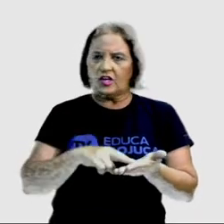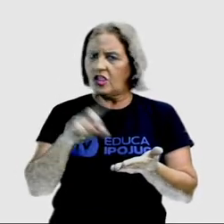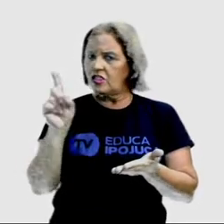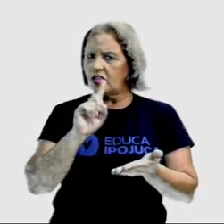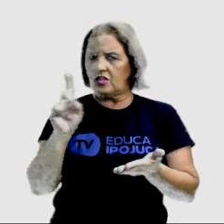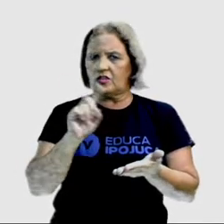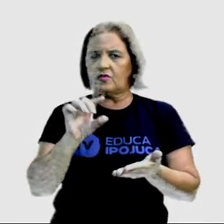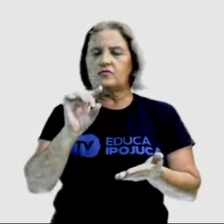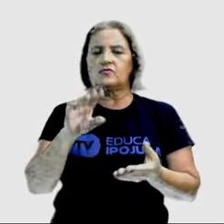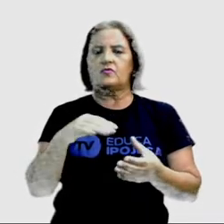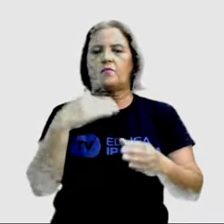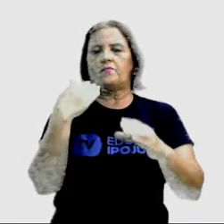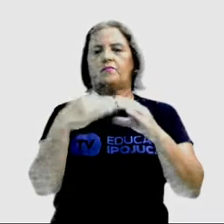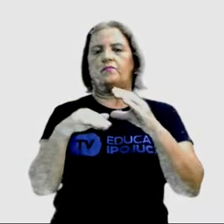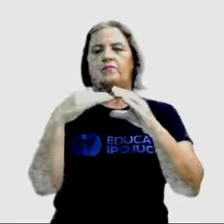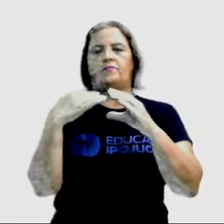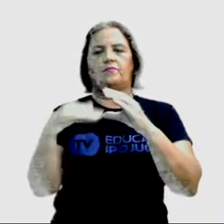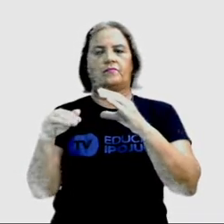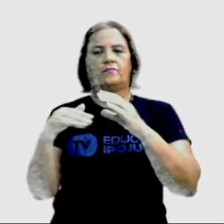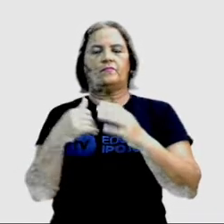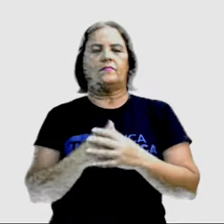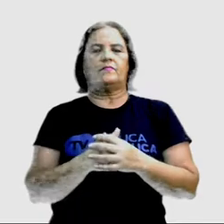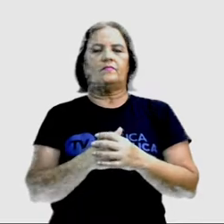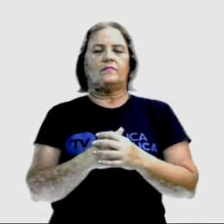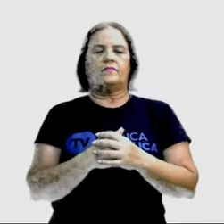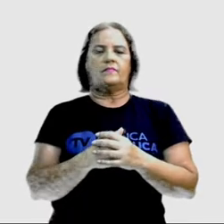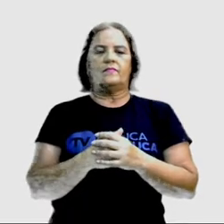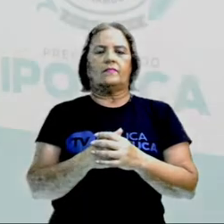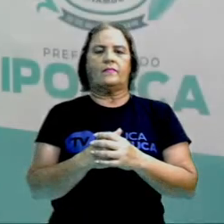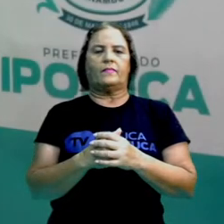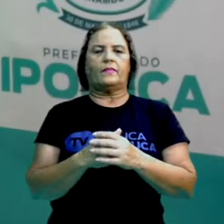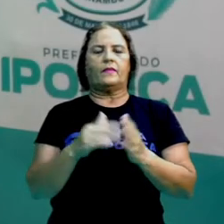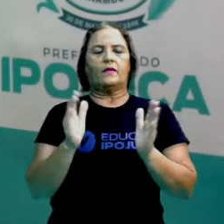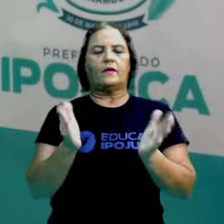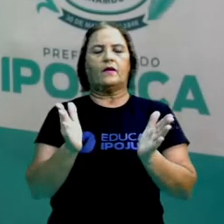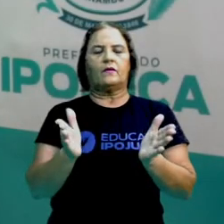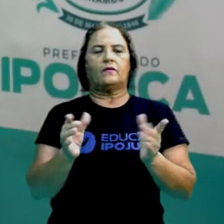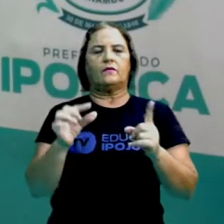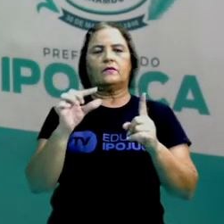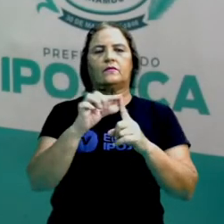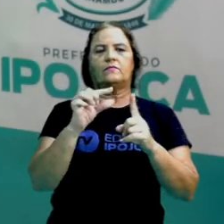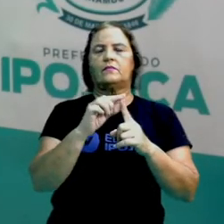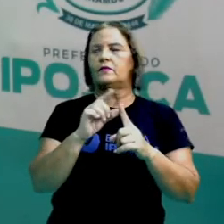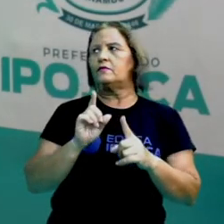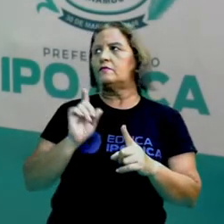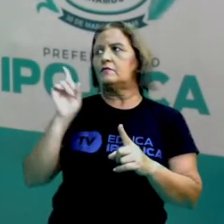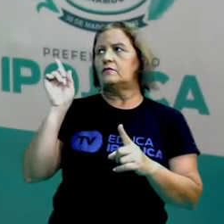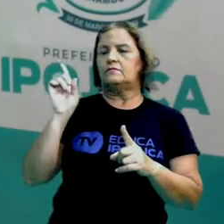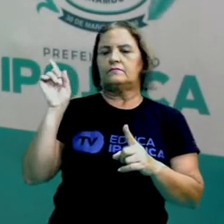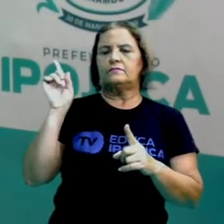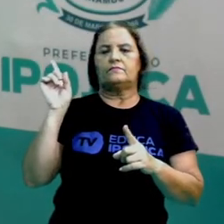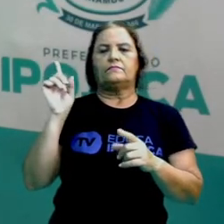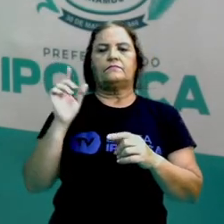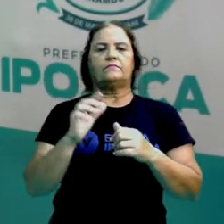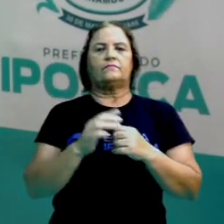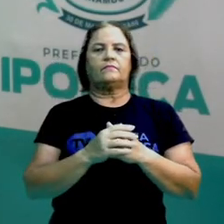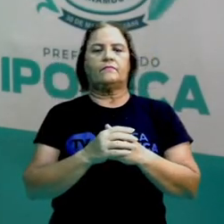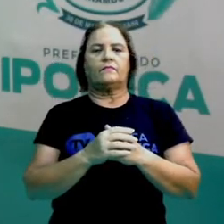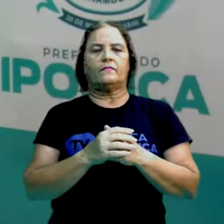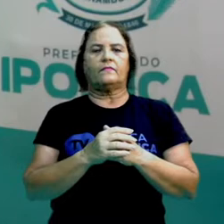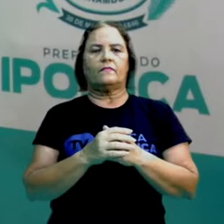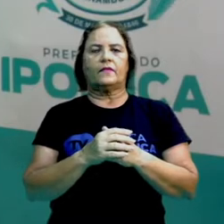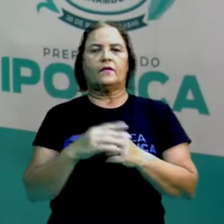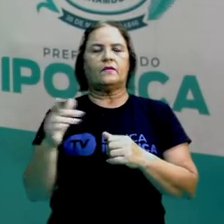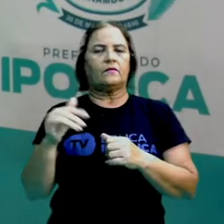Agora nós vamos para a palavra can. Eu acho que quando eu ensinei o verbo can para vocês, eu dei até esse